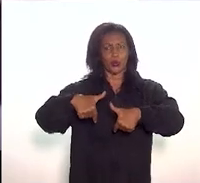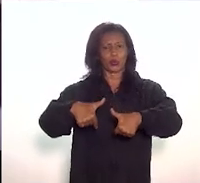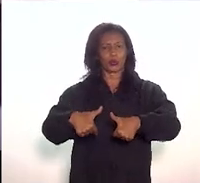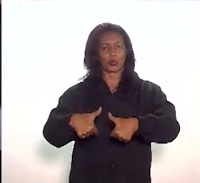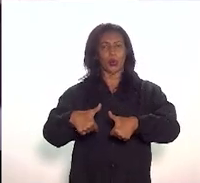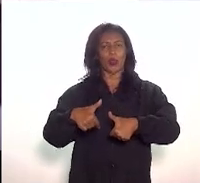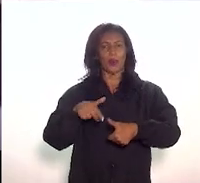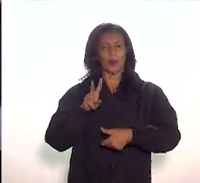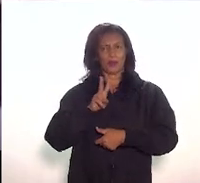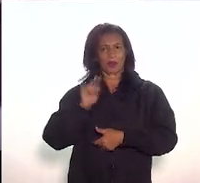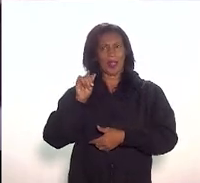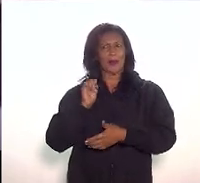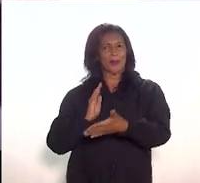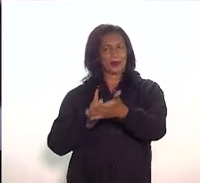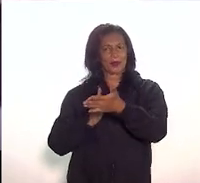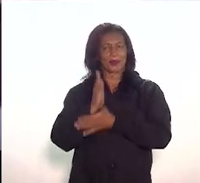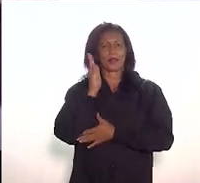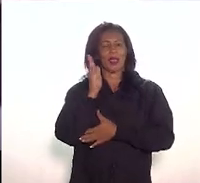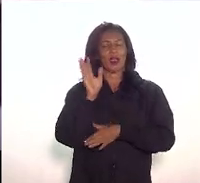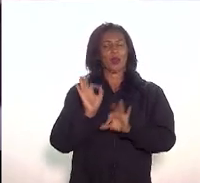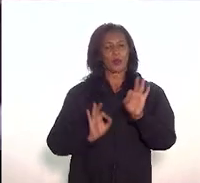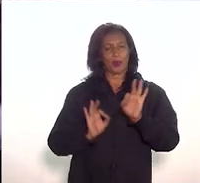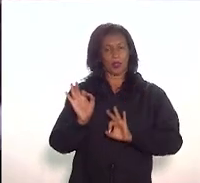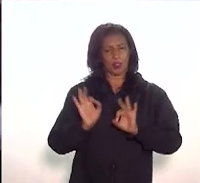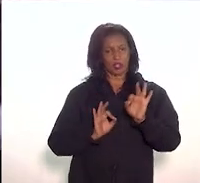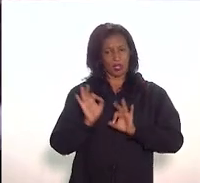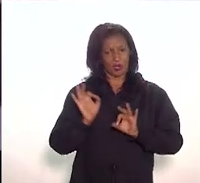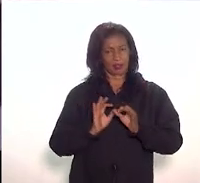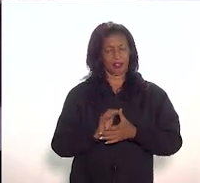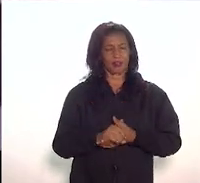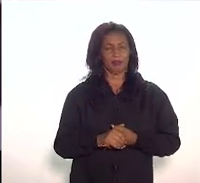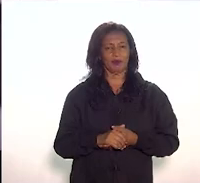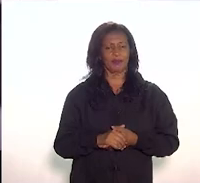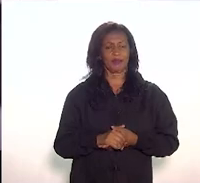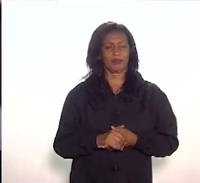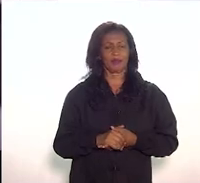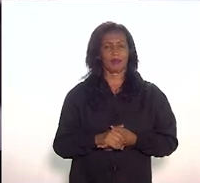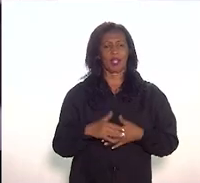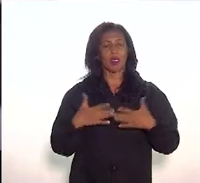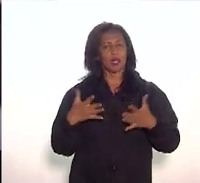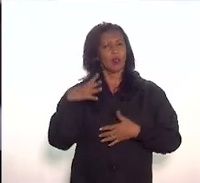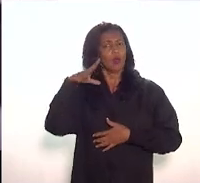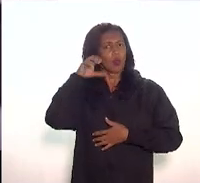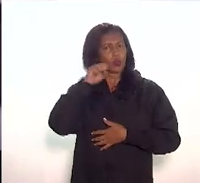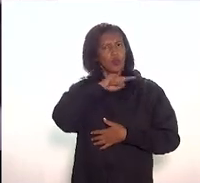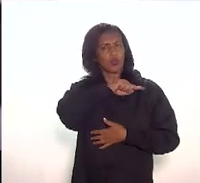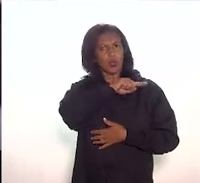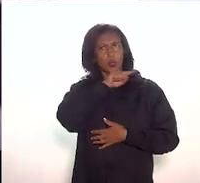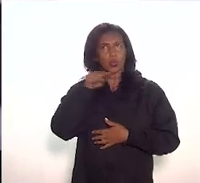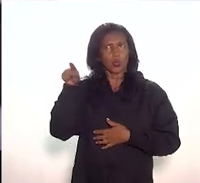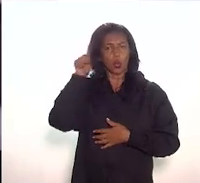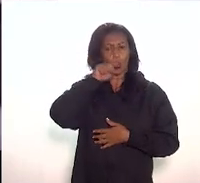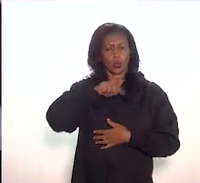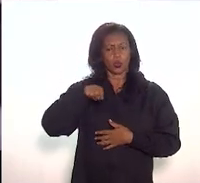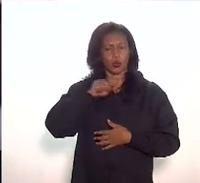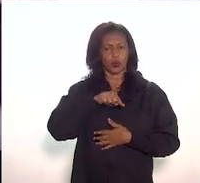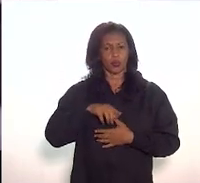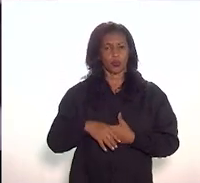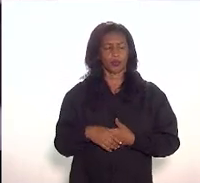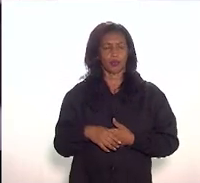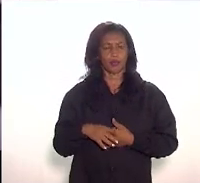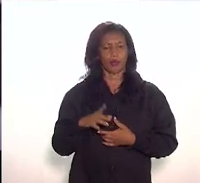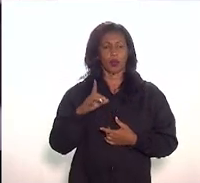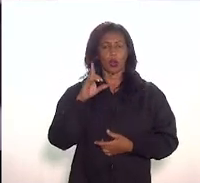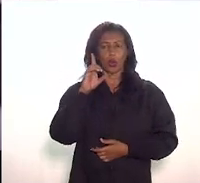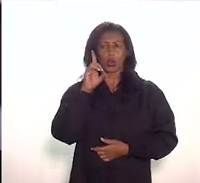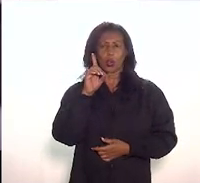aprovado no projeto, então nós vamos ouvir todas as pessoas. Eu gostaria de passar a palavra para o